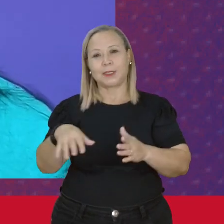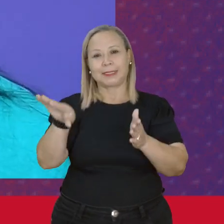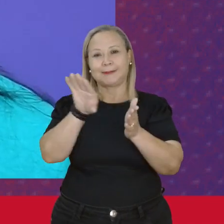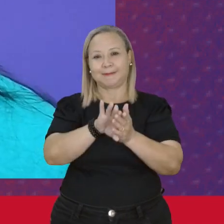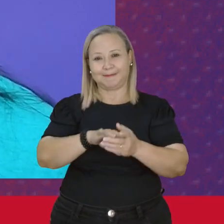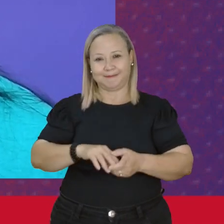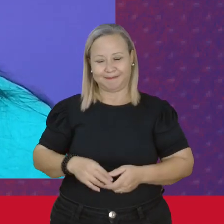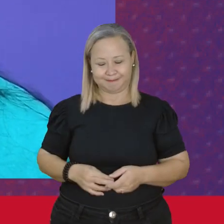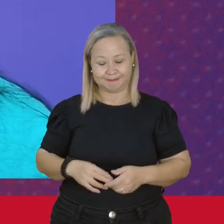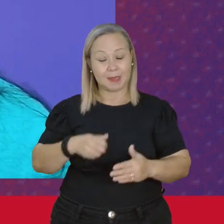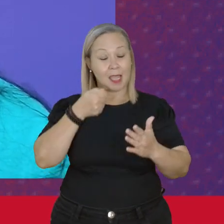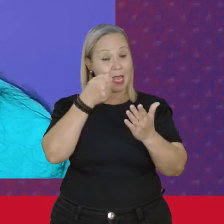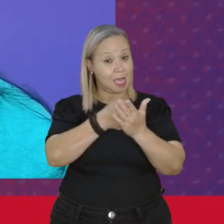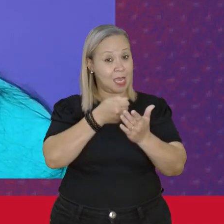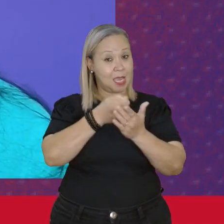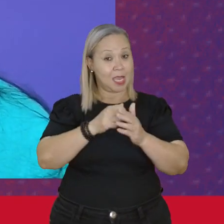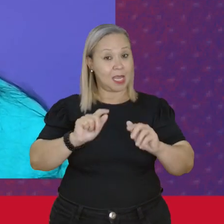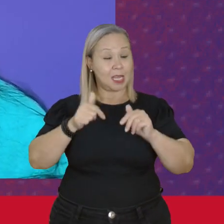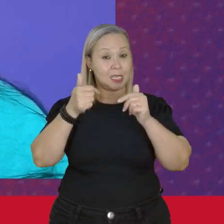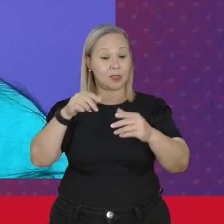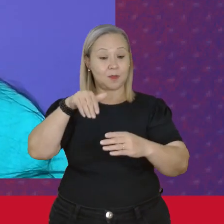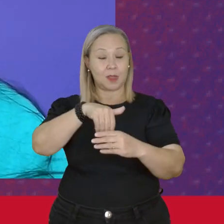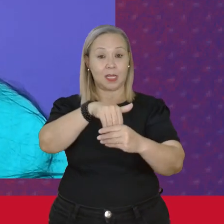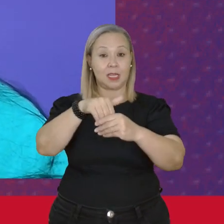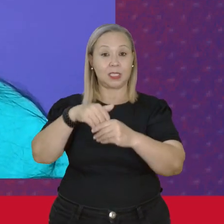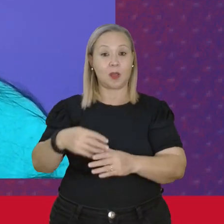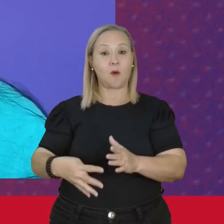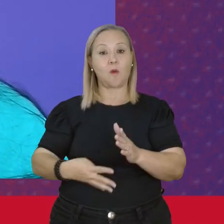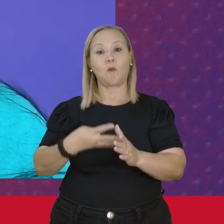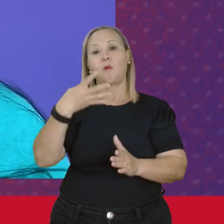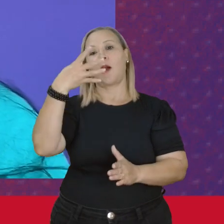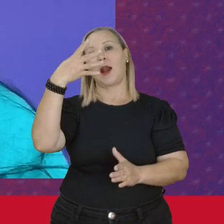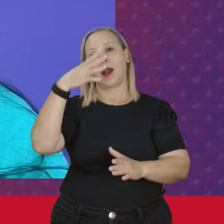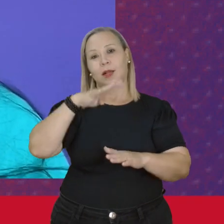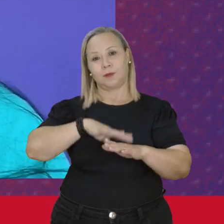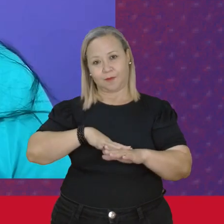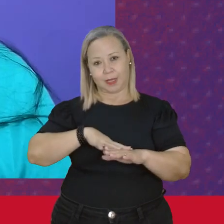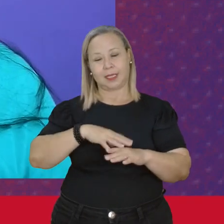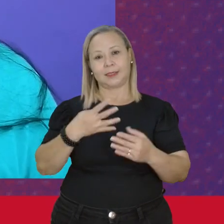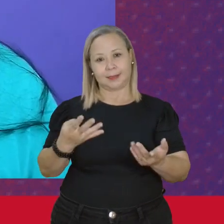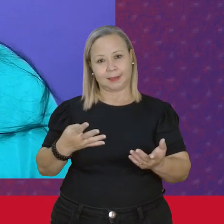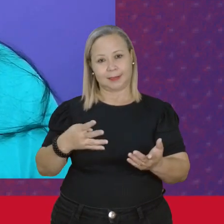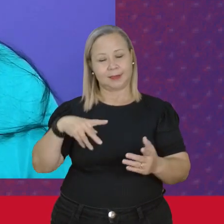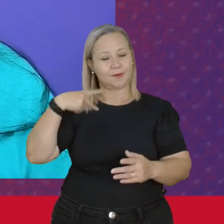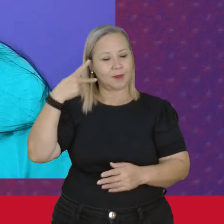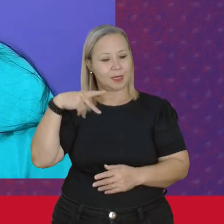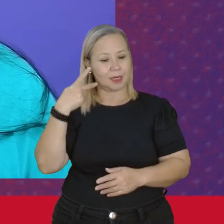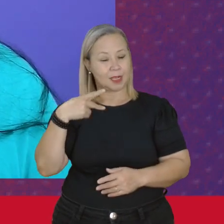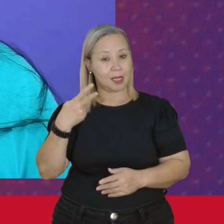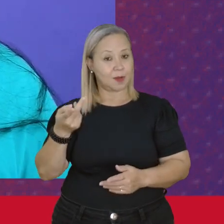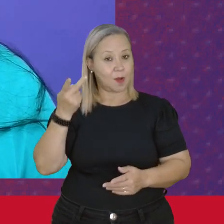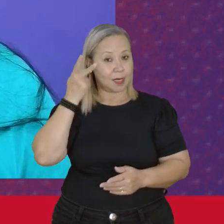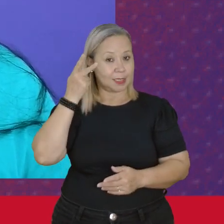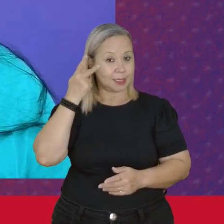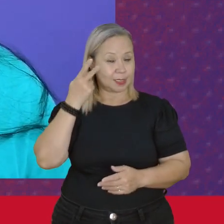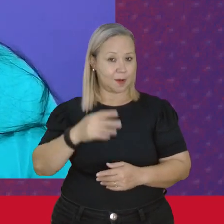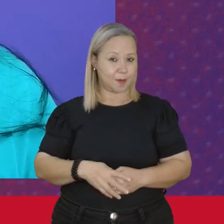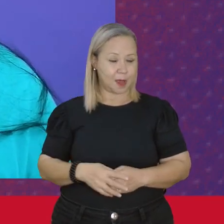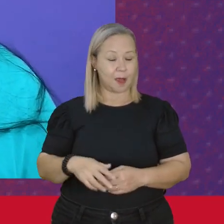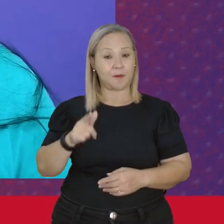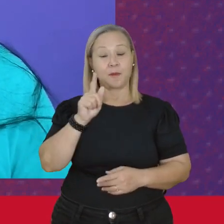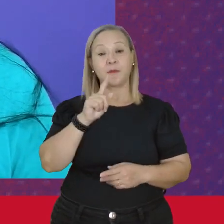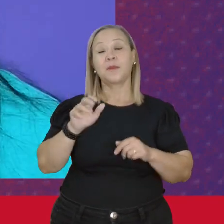Foi nessa luta Que me elegeu Quatro vezes Vereadora Da cidade de São Paulo Me formei em gestão pública Para me